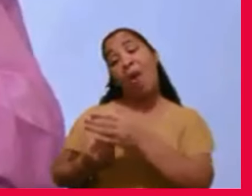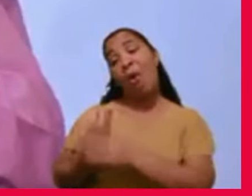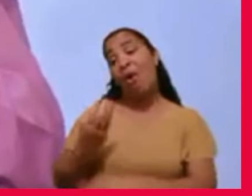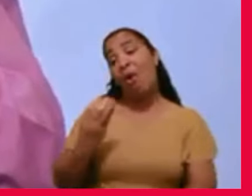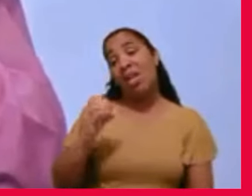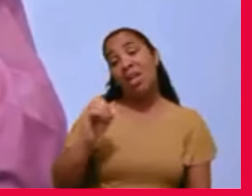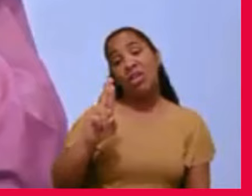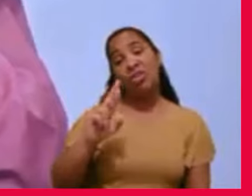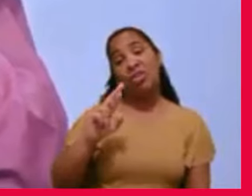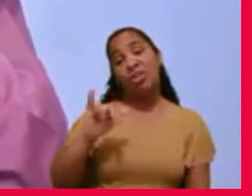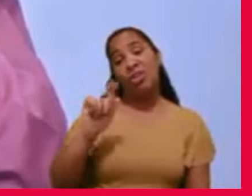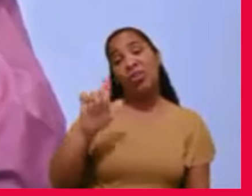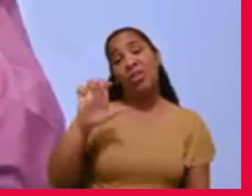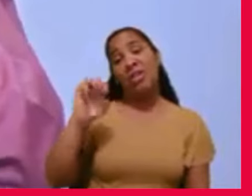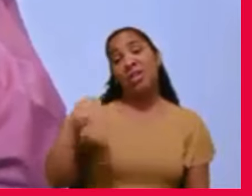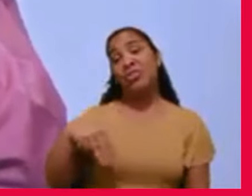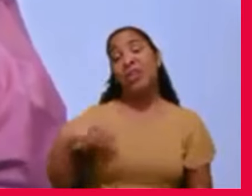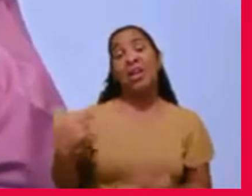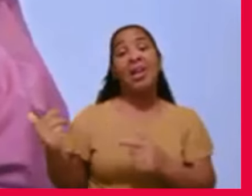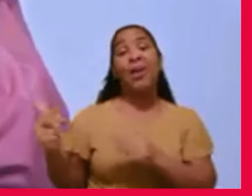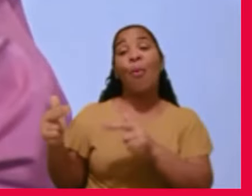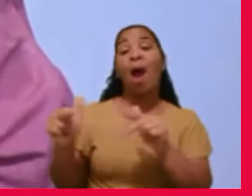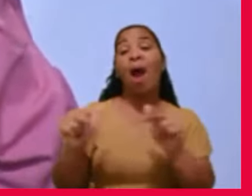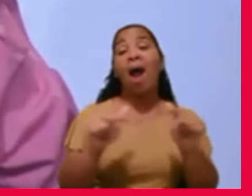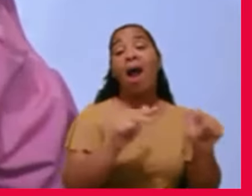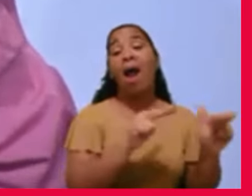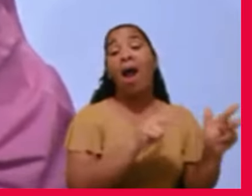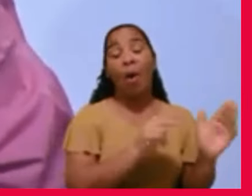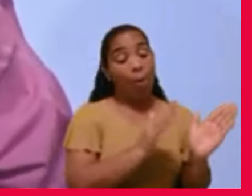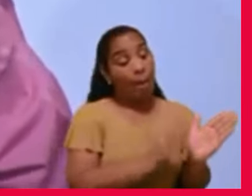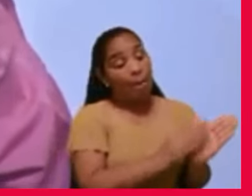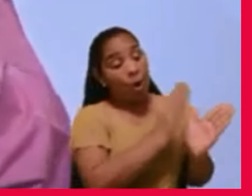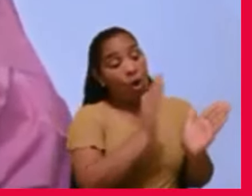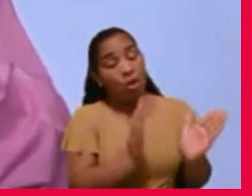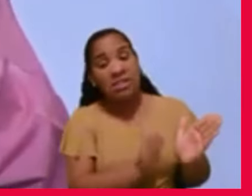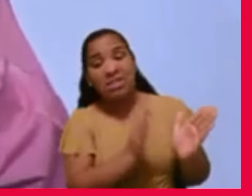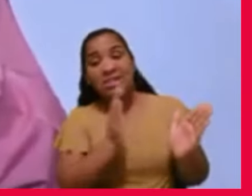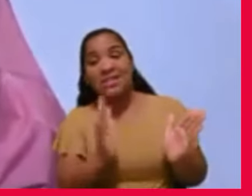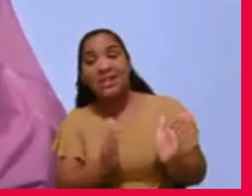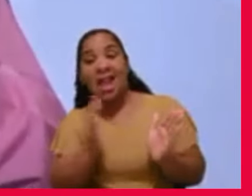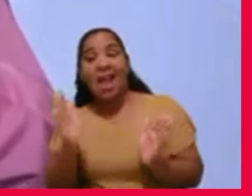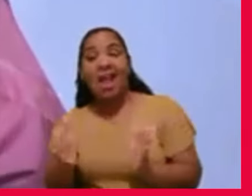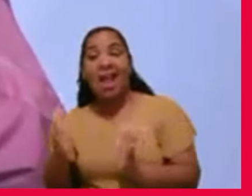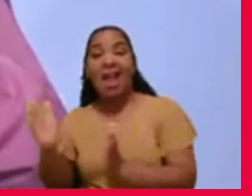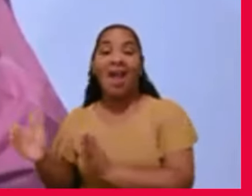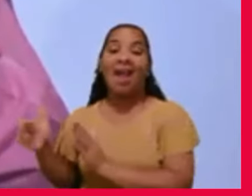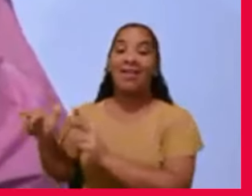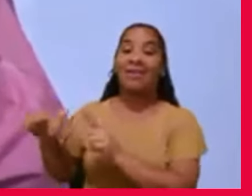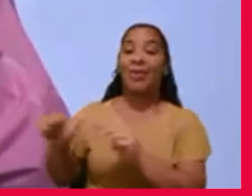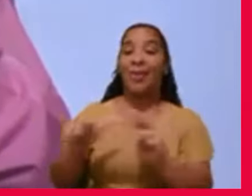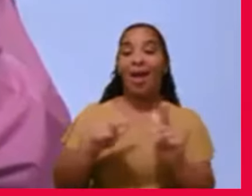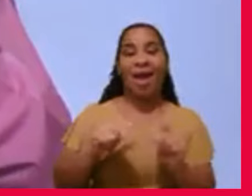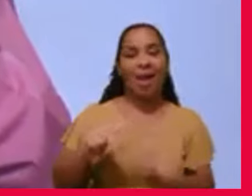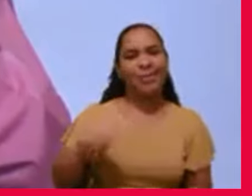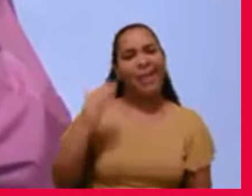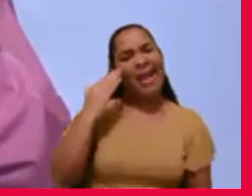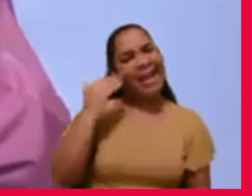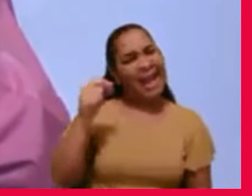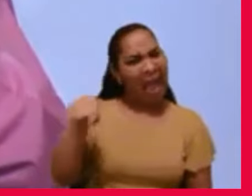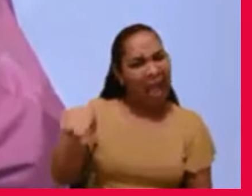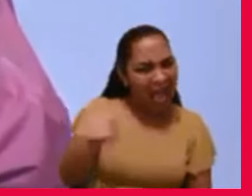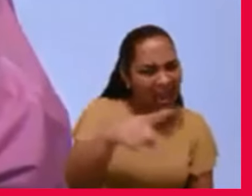mais ou menos, pelas mesmas experiências, como eu sei que aqui não tem nenhum narcisista,